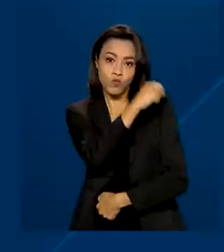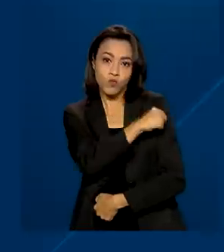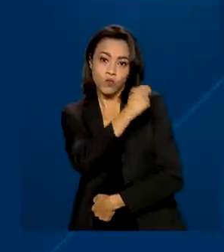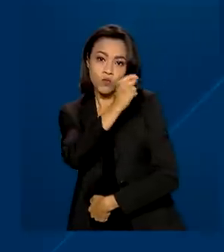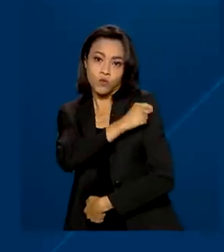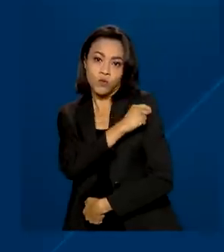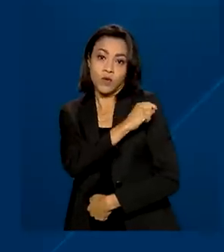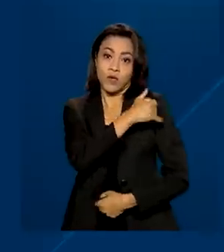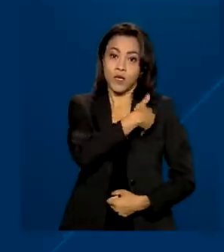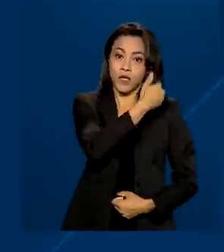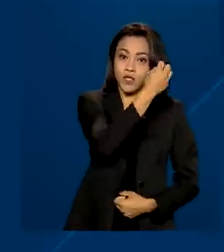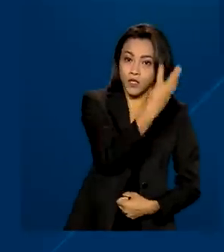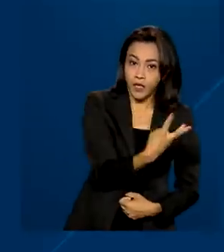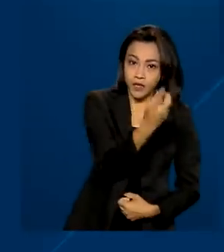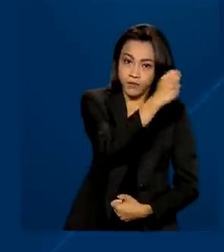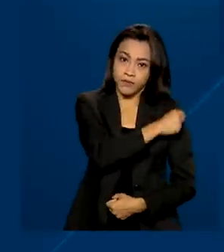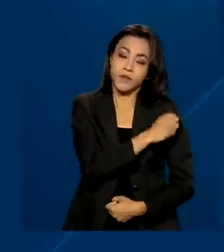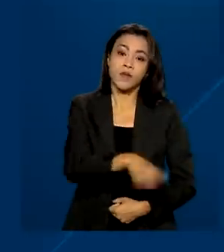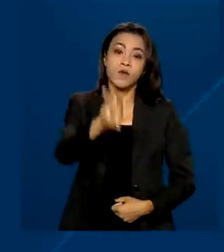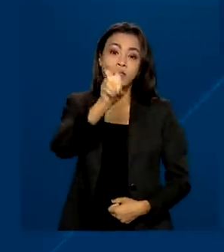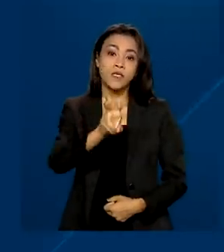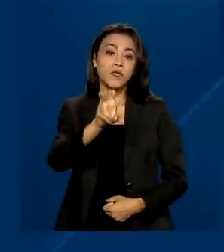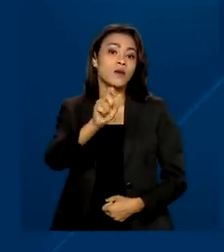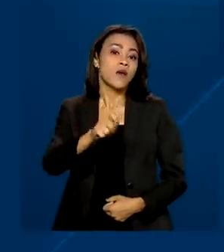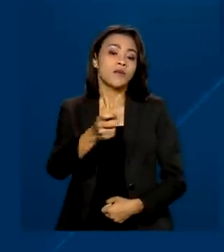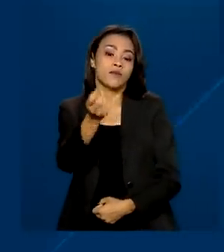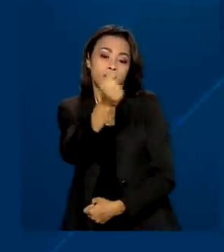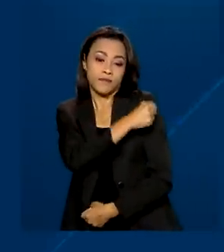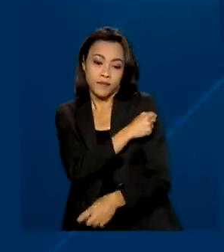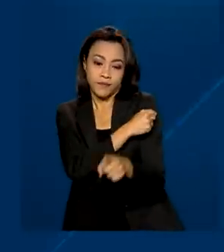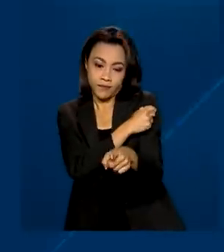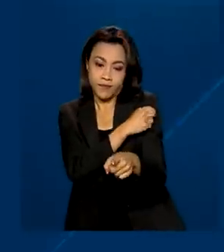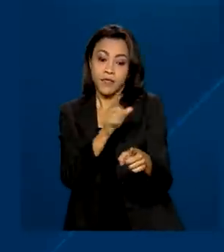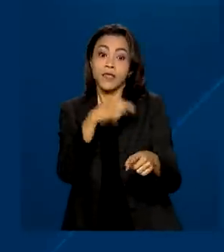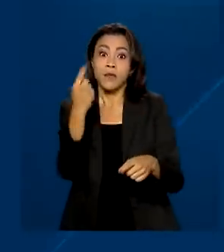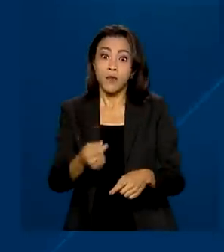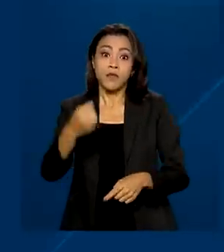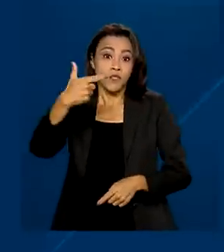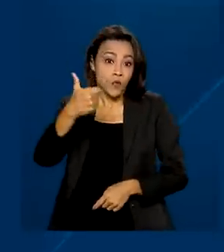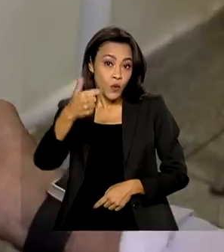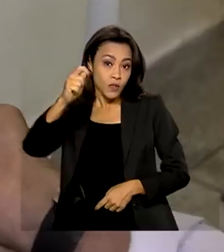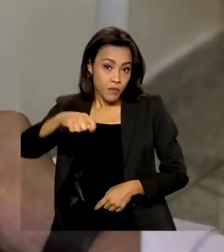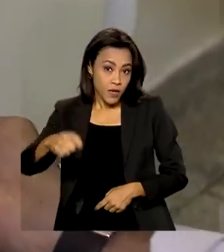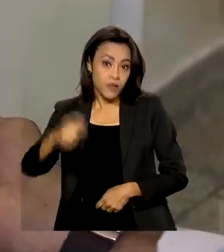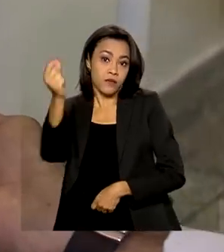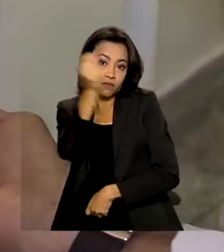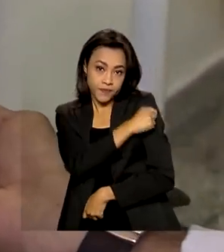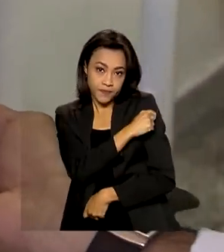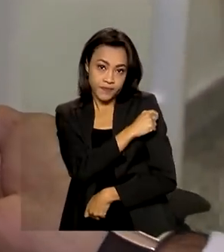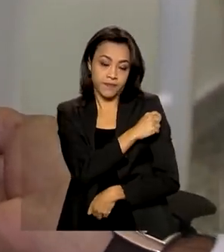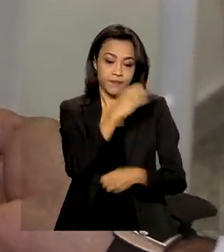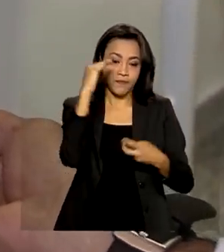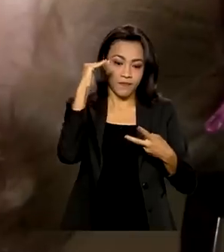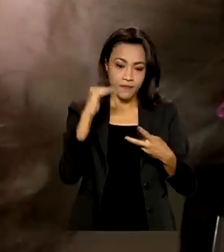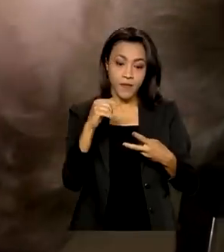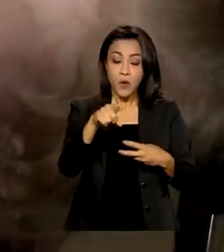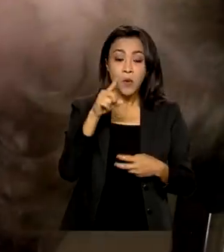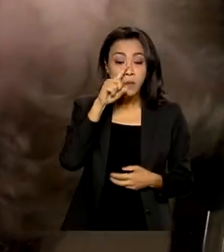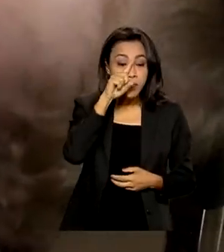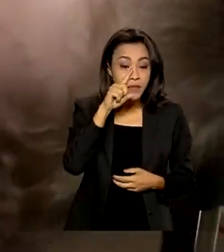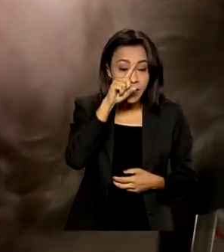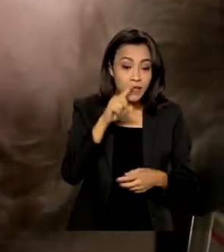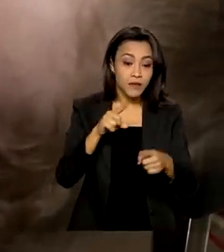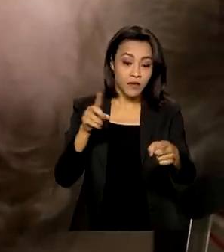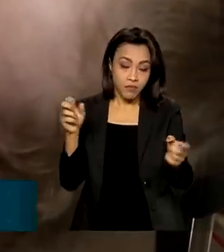aos 3 e aos 5 meses de idade e um reforço aos 12 meses. A faixa etária com maior risco